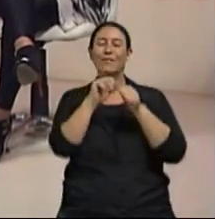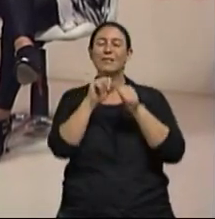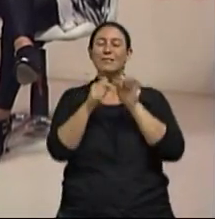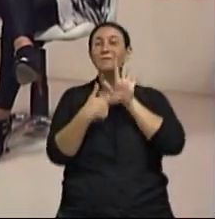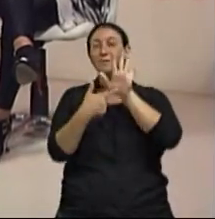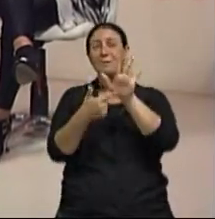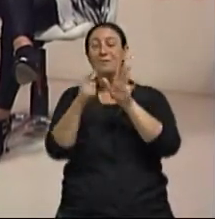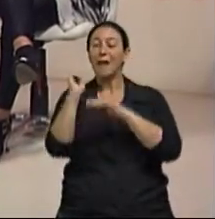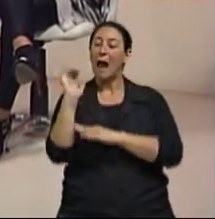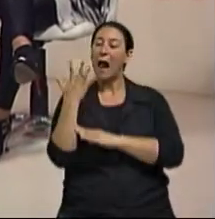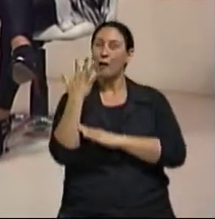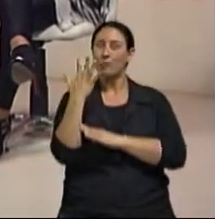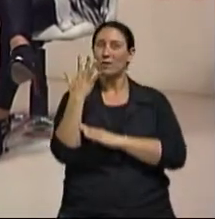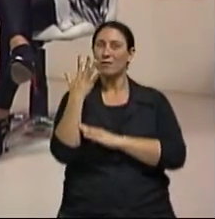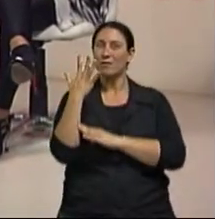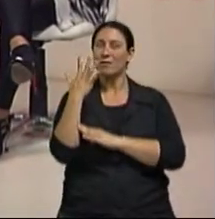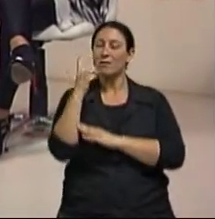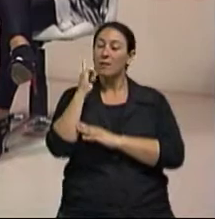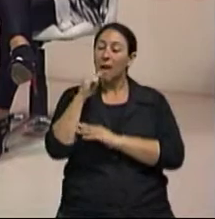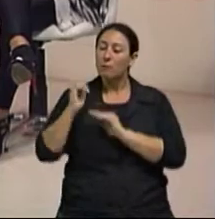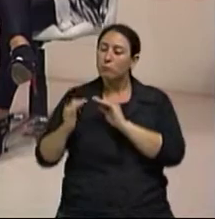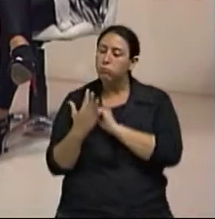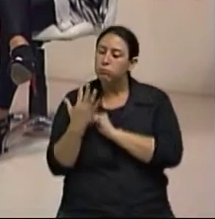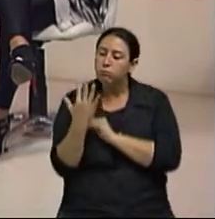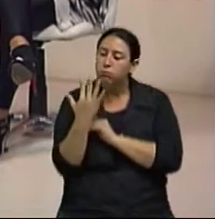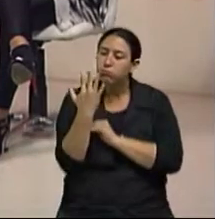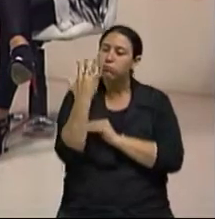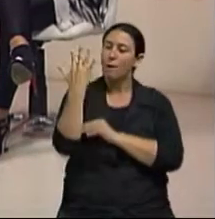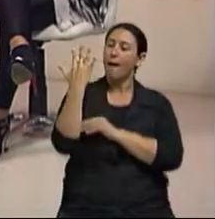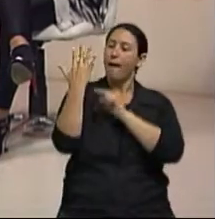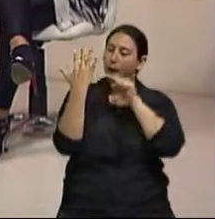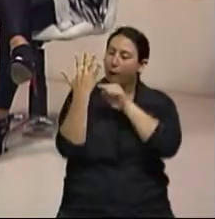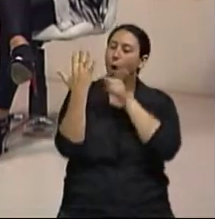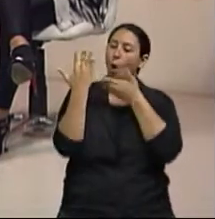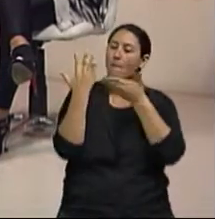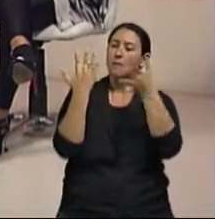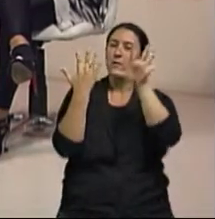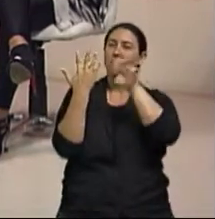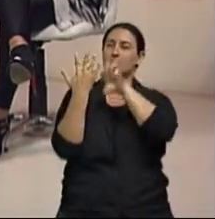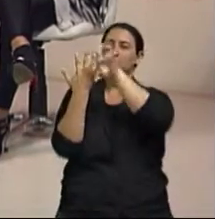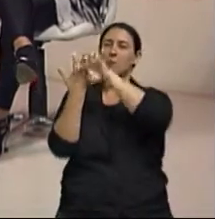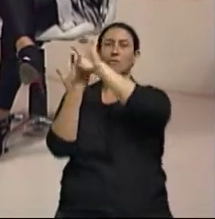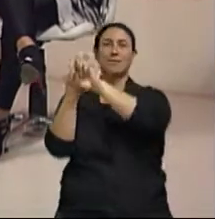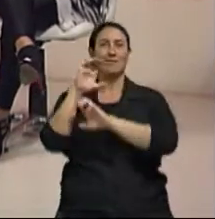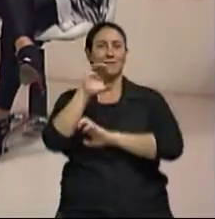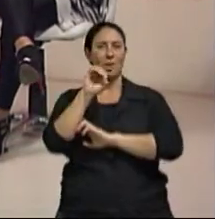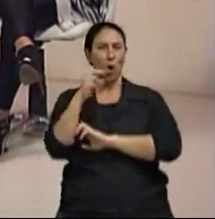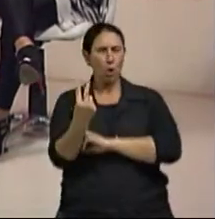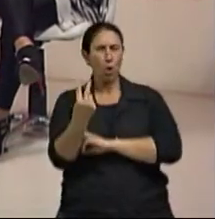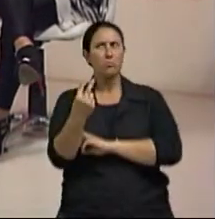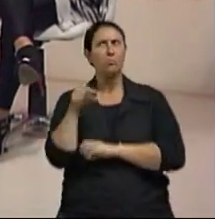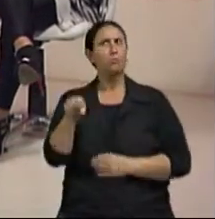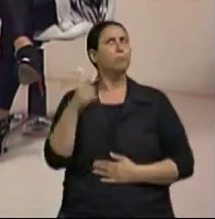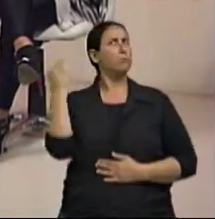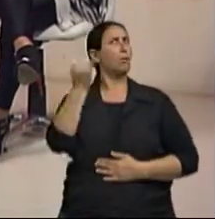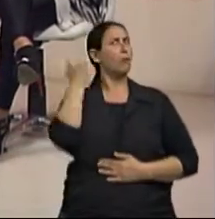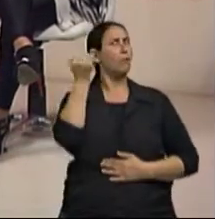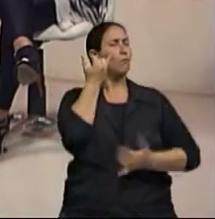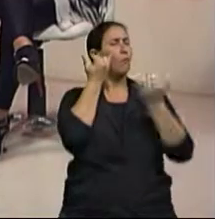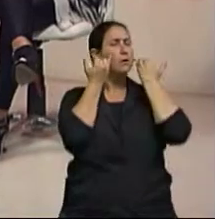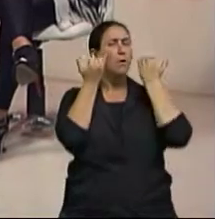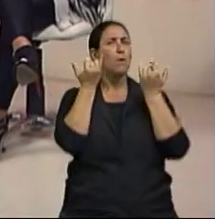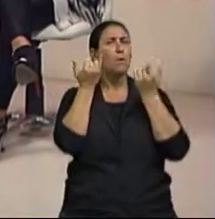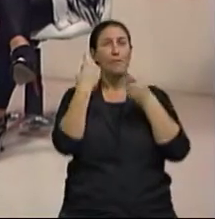sobre as árvores Que é durante o crescimento que mais absorve Isso é uma informação importantíssima Que